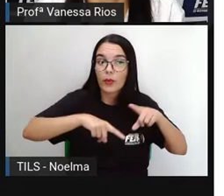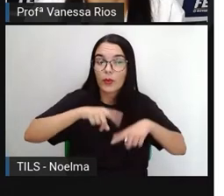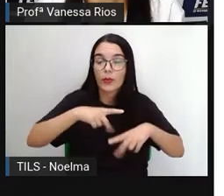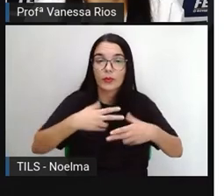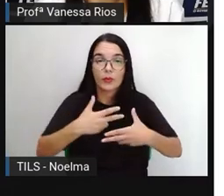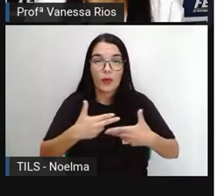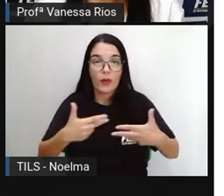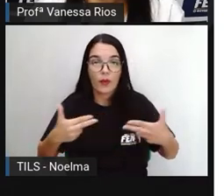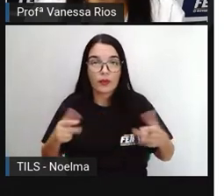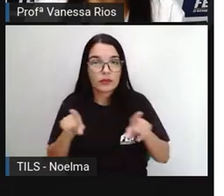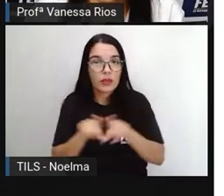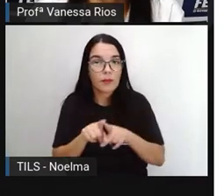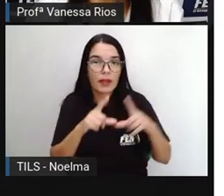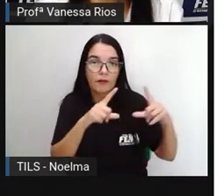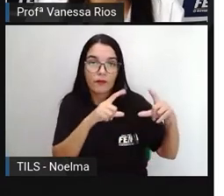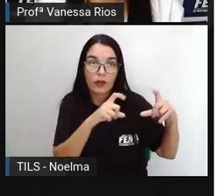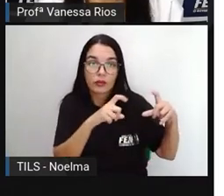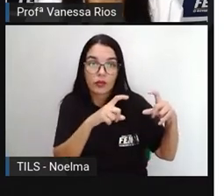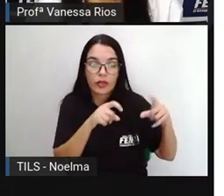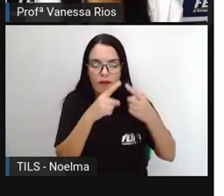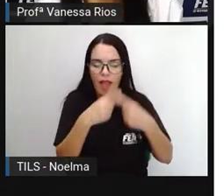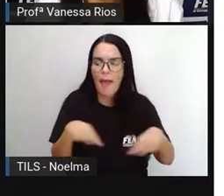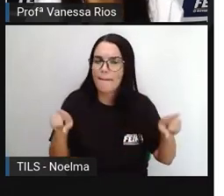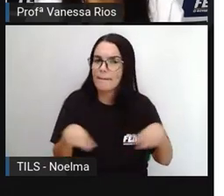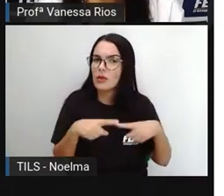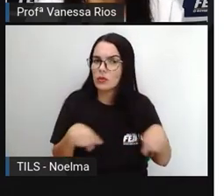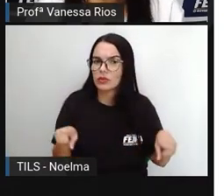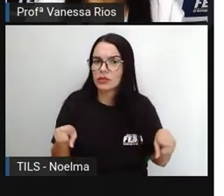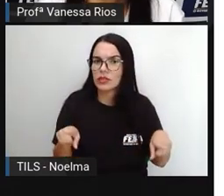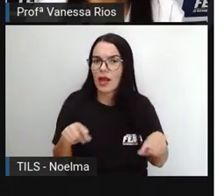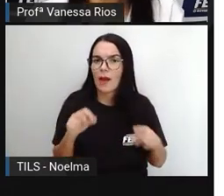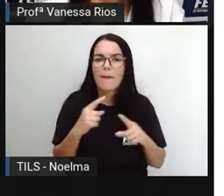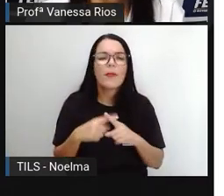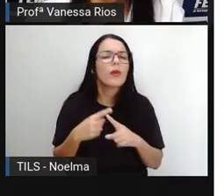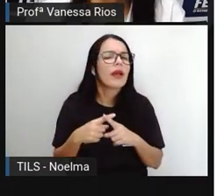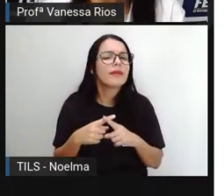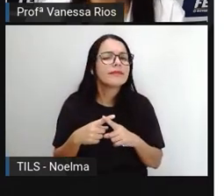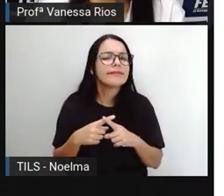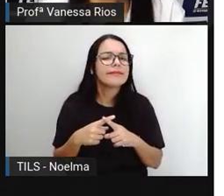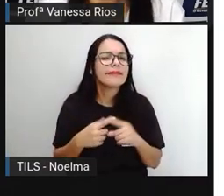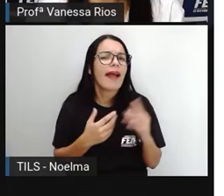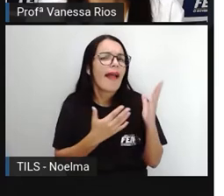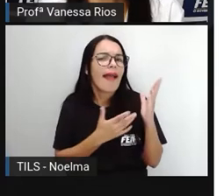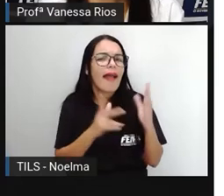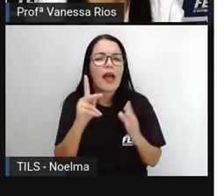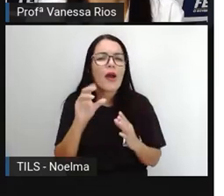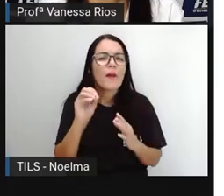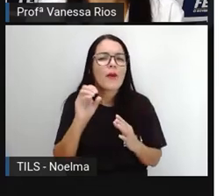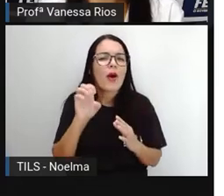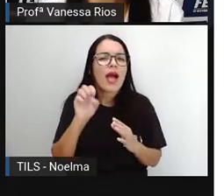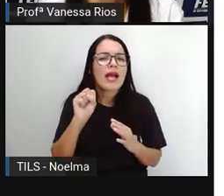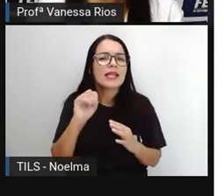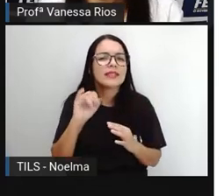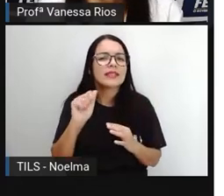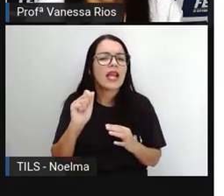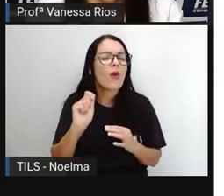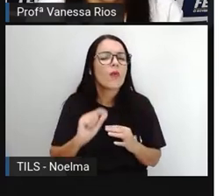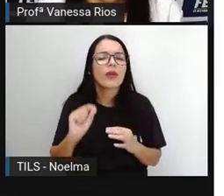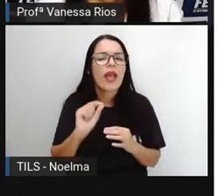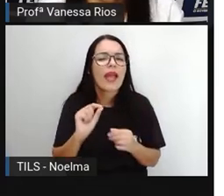presentes até em fotografias e também em músicas, porque poesia significa produção